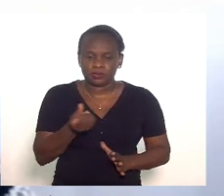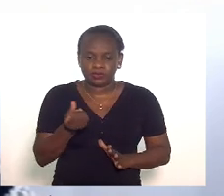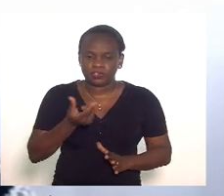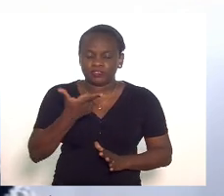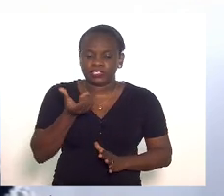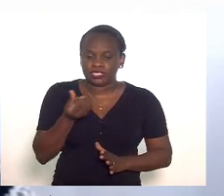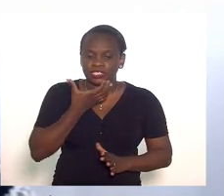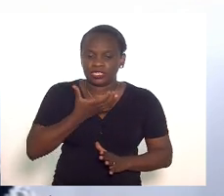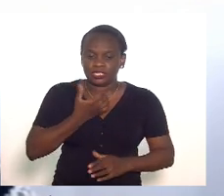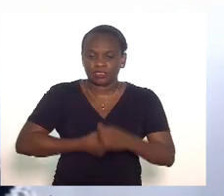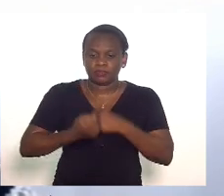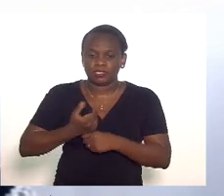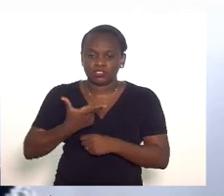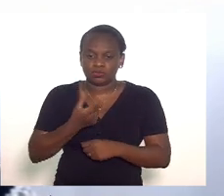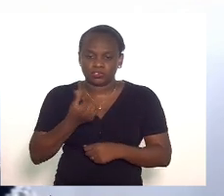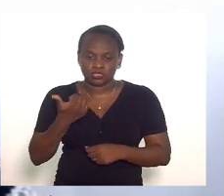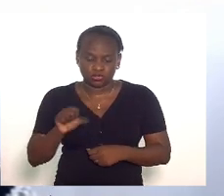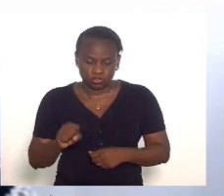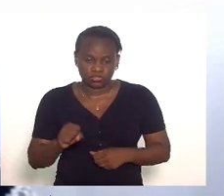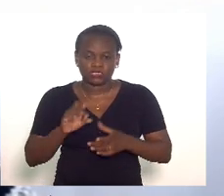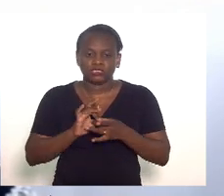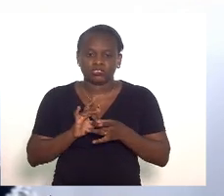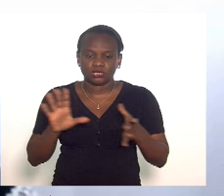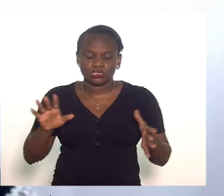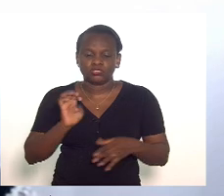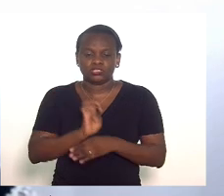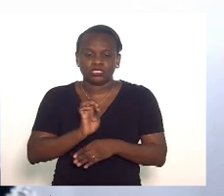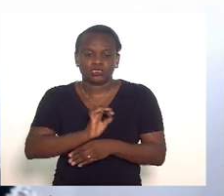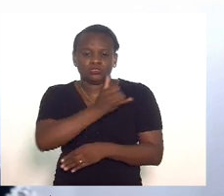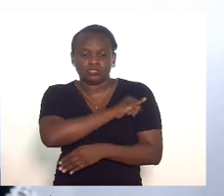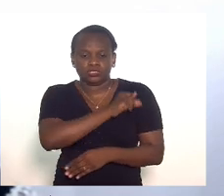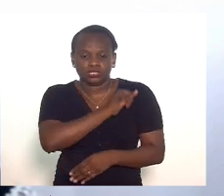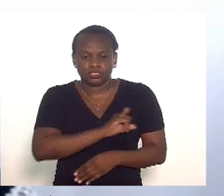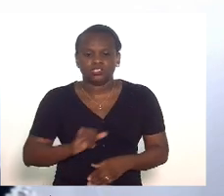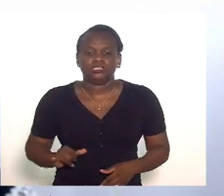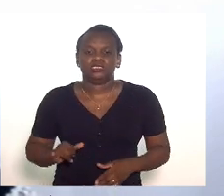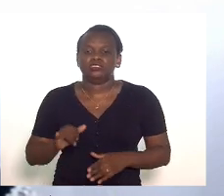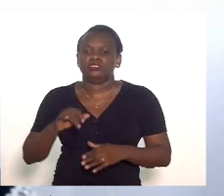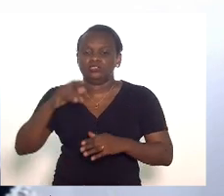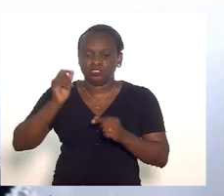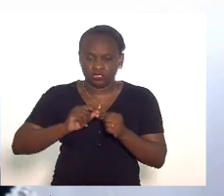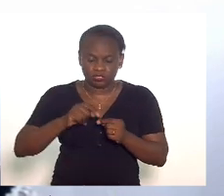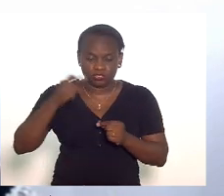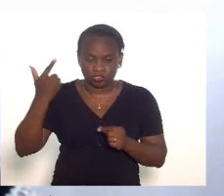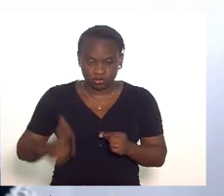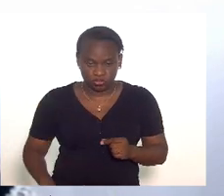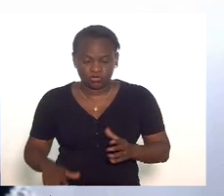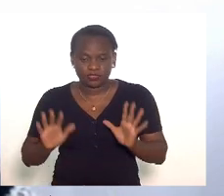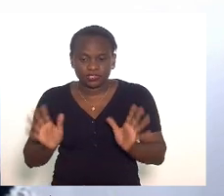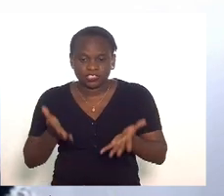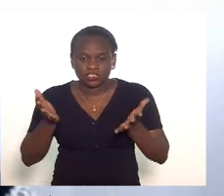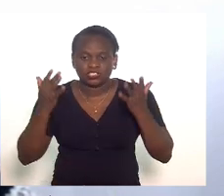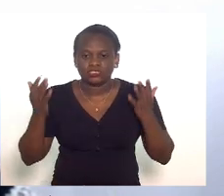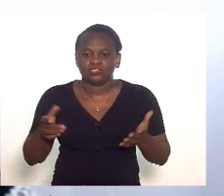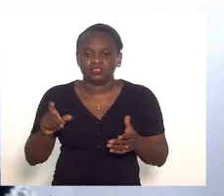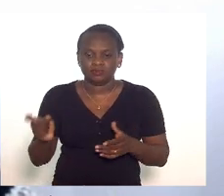dezembro de 2018 que autoriza o estado do Rio de Janeiro a reinstituir o incentivo fiscal de que trata a